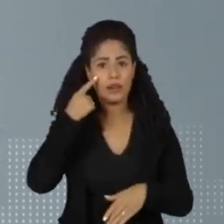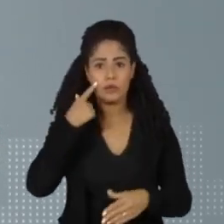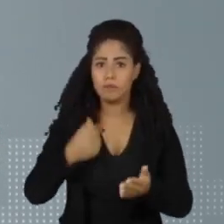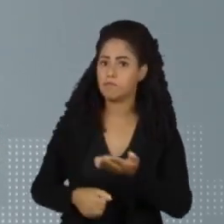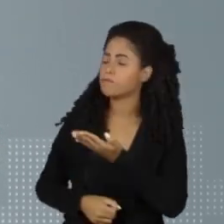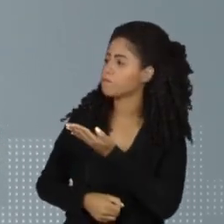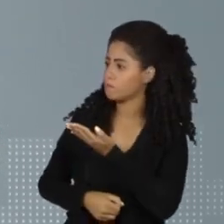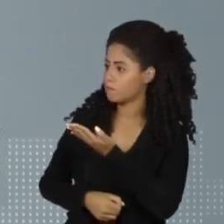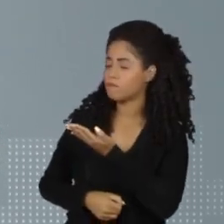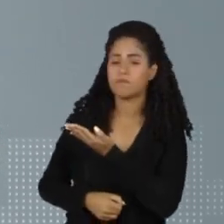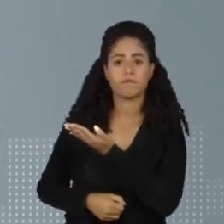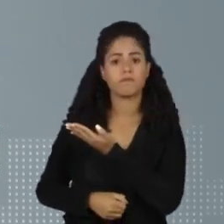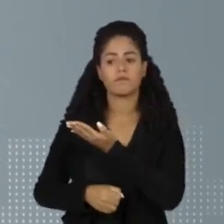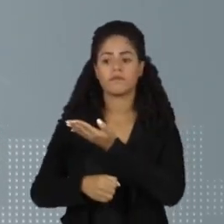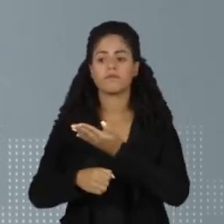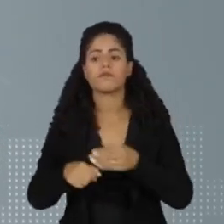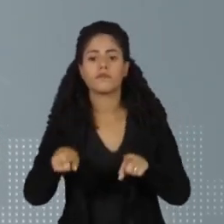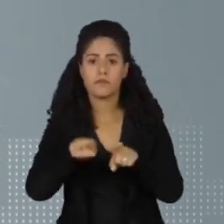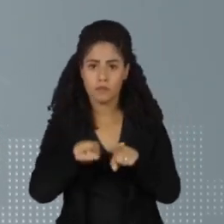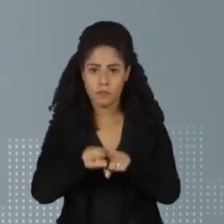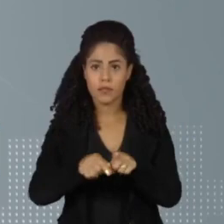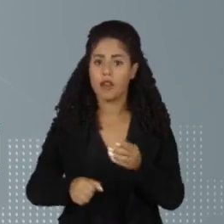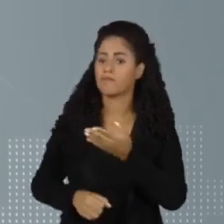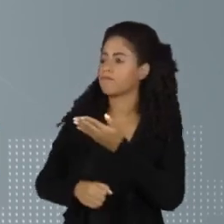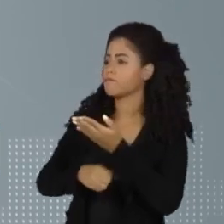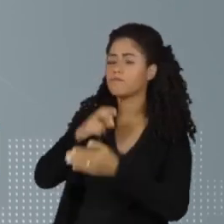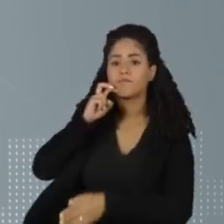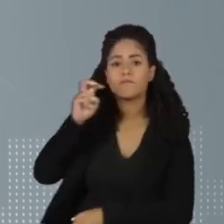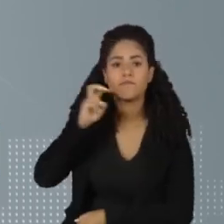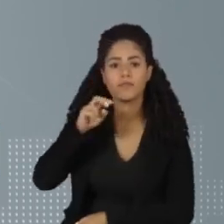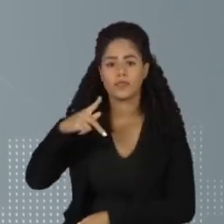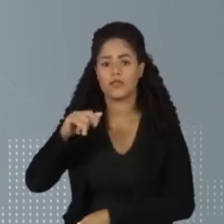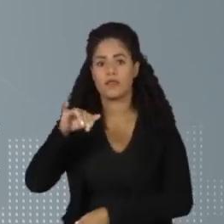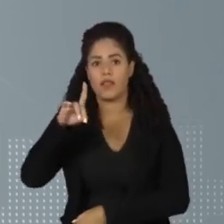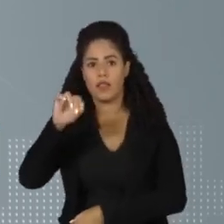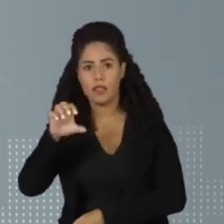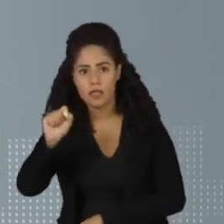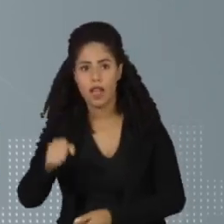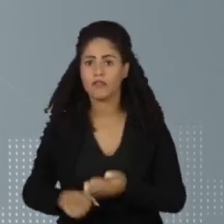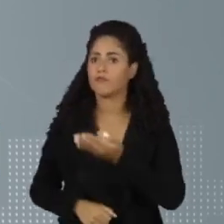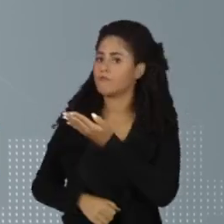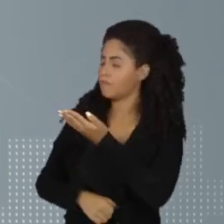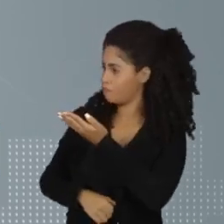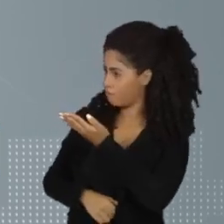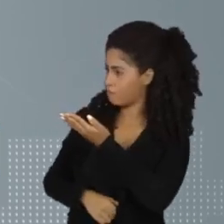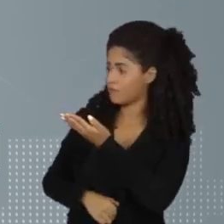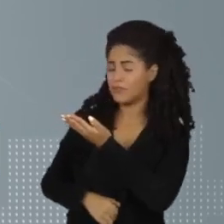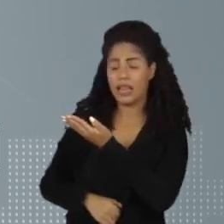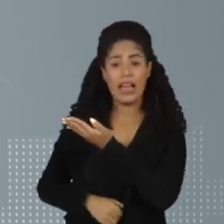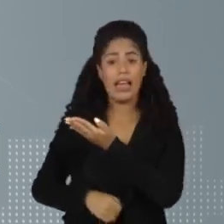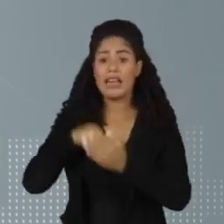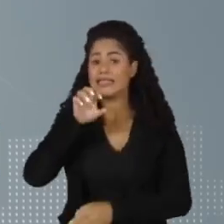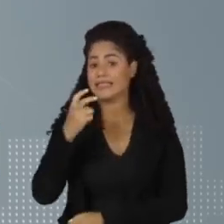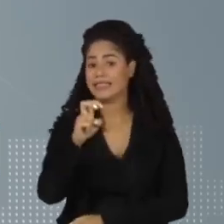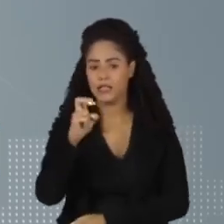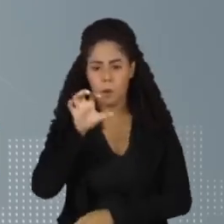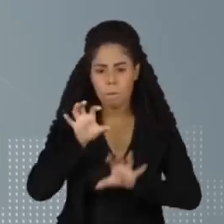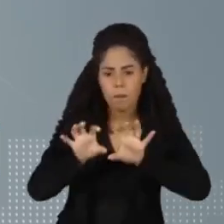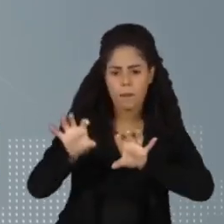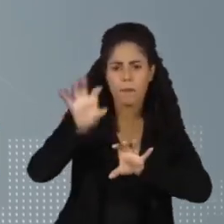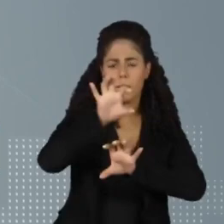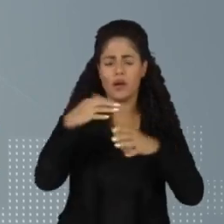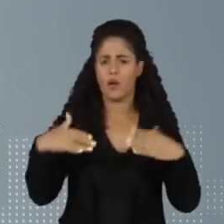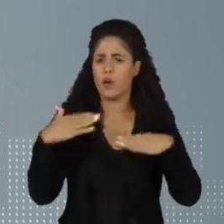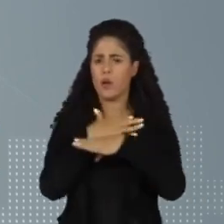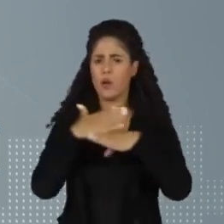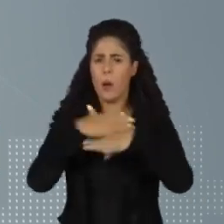São elas Boituva, Sorocaba, Piedade, Salto de Pirapora e São Bento de Sapucaí. E há